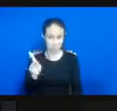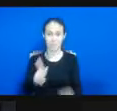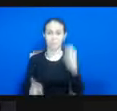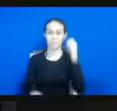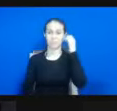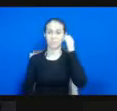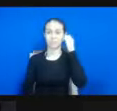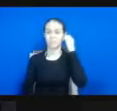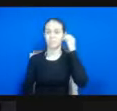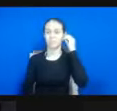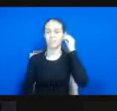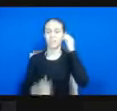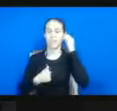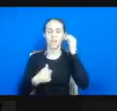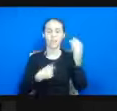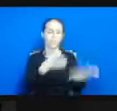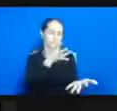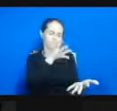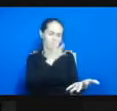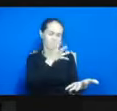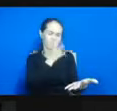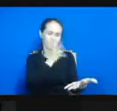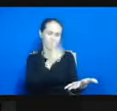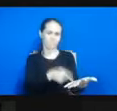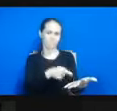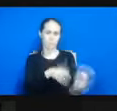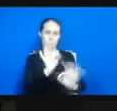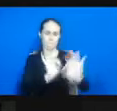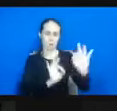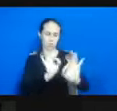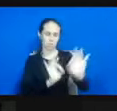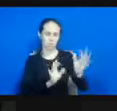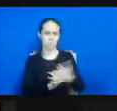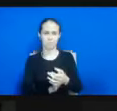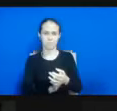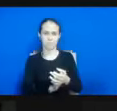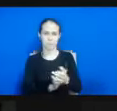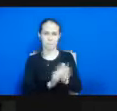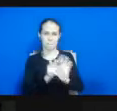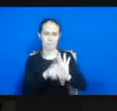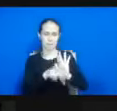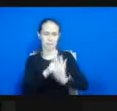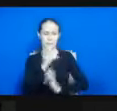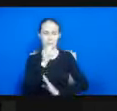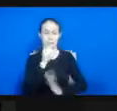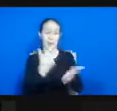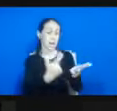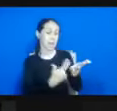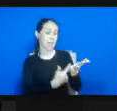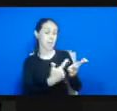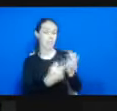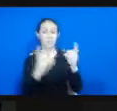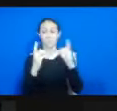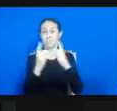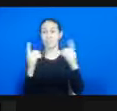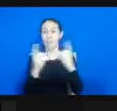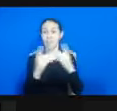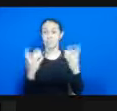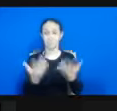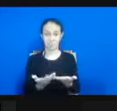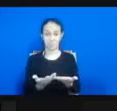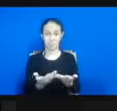Eu fiquei encantada com os planos, né? Adoro. Livros didáticos, paradidáticos, que têm